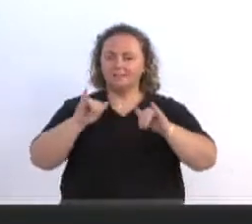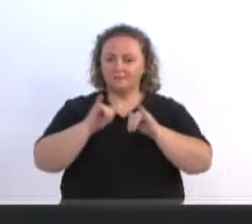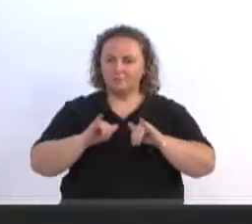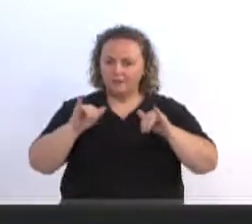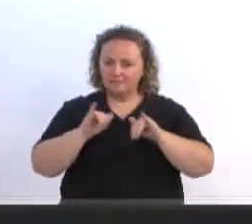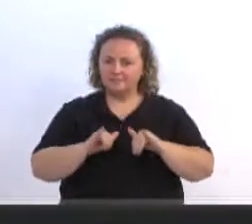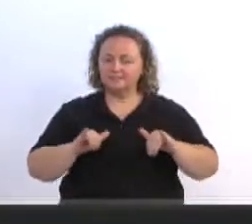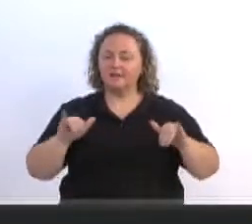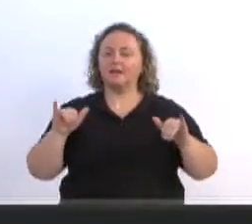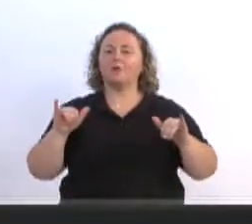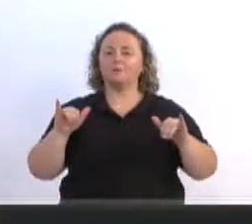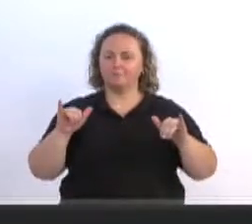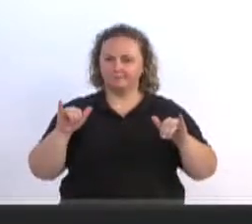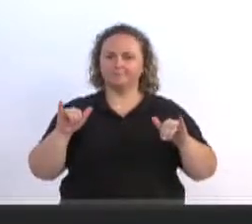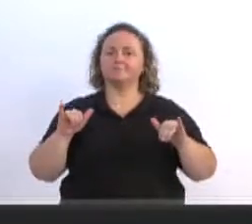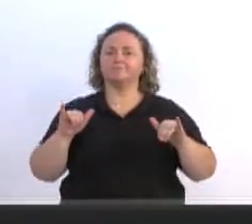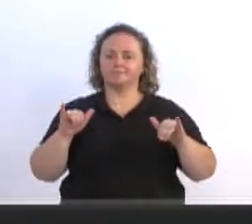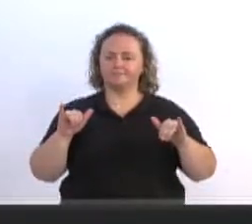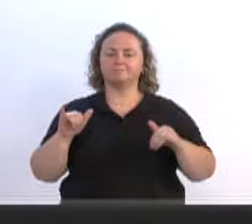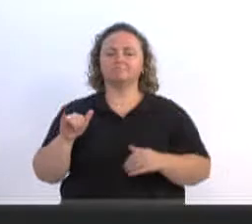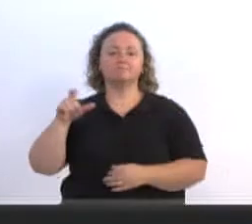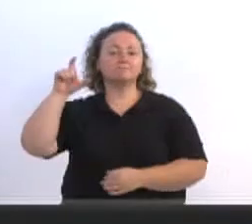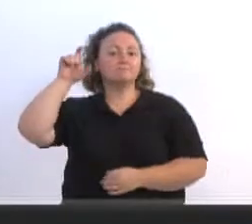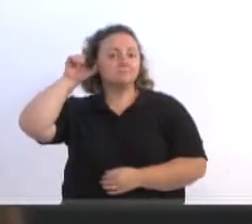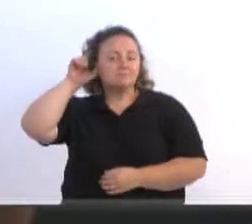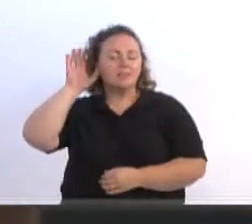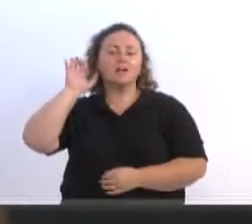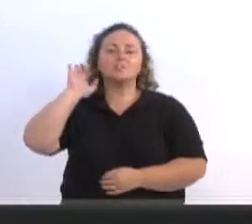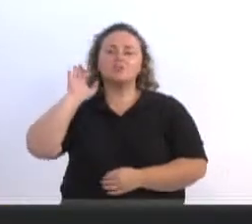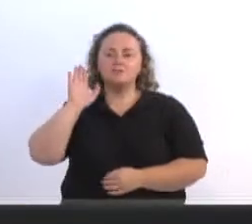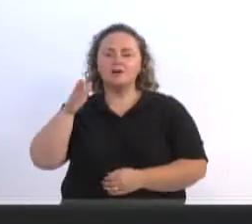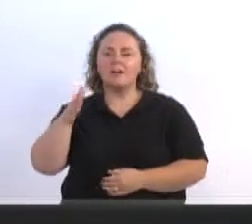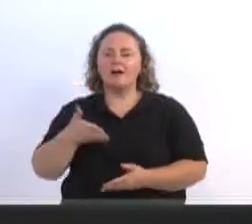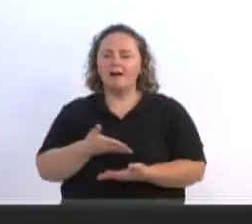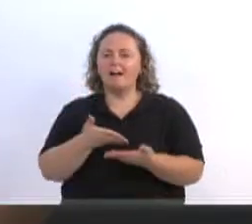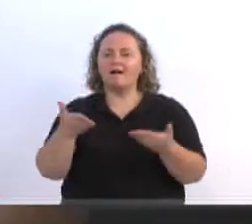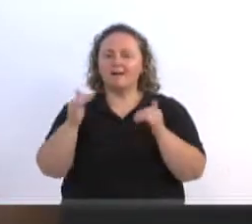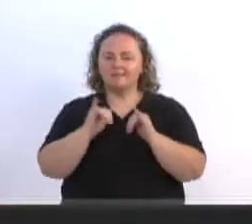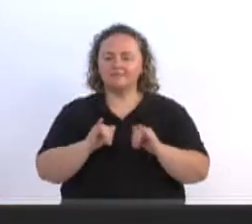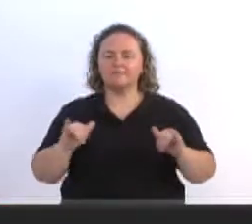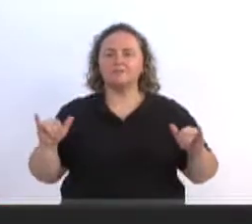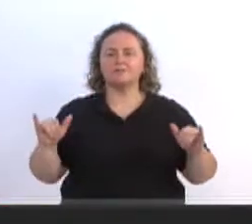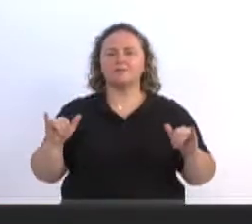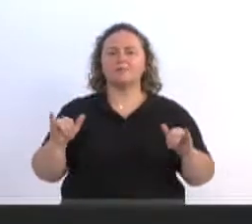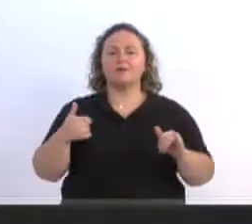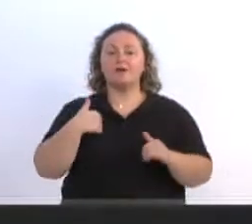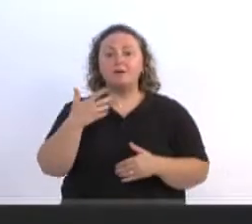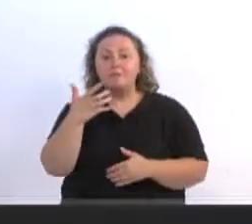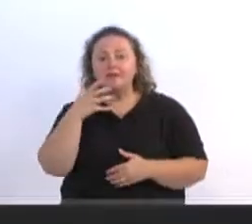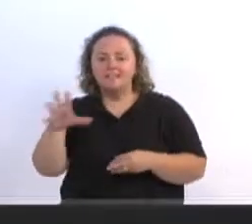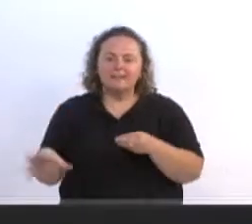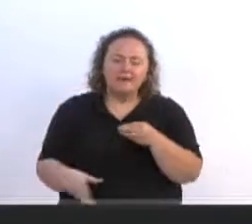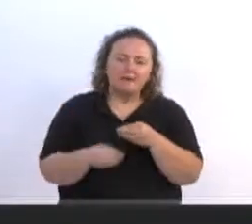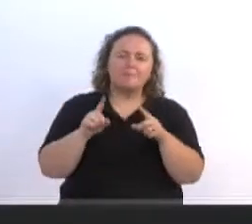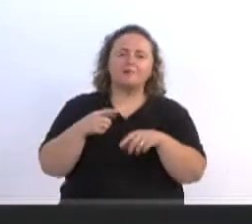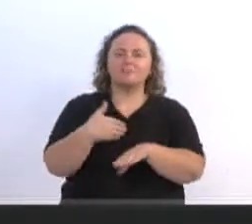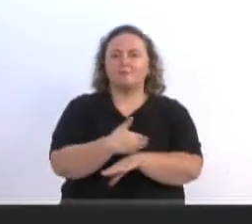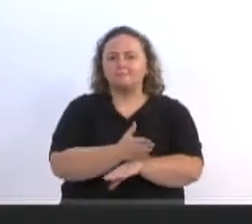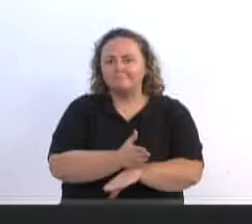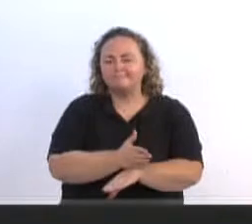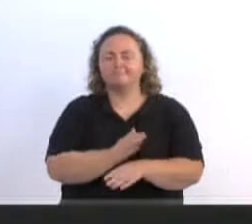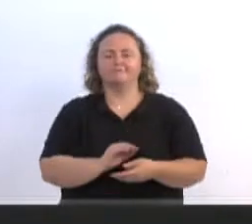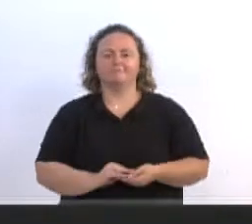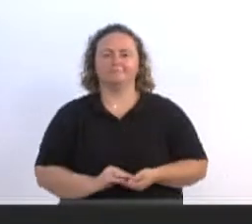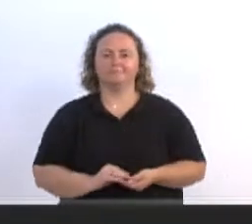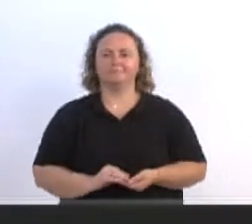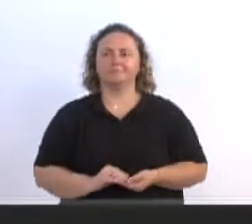Enzo Mantal, na outra sessão, divulgou. Eu até quis pedir uma parte, mas já tinha escapado o tempo. Queria